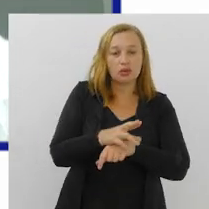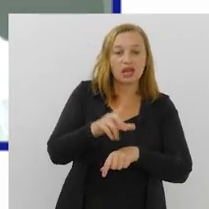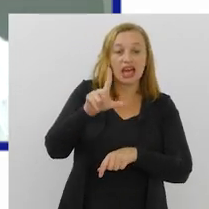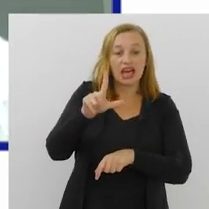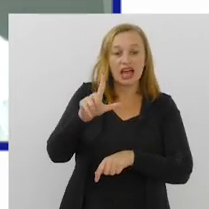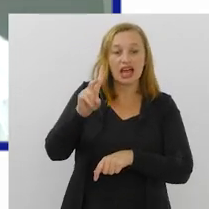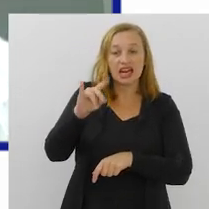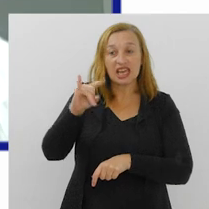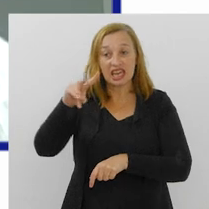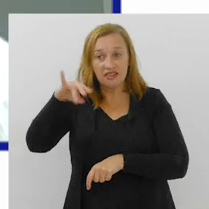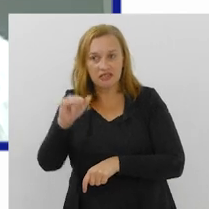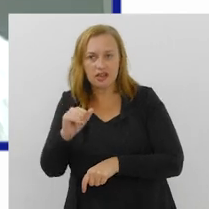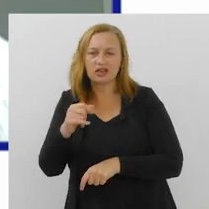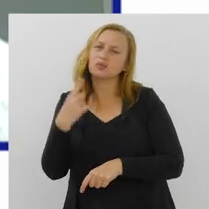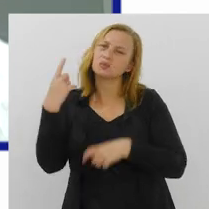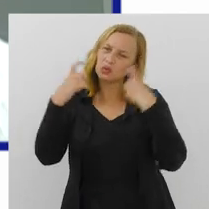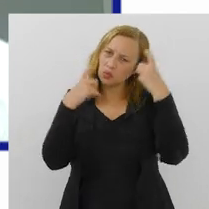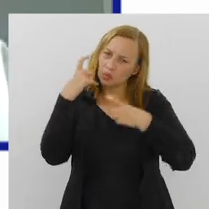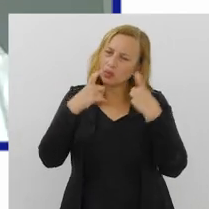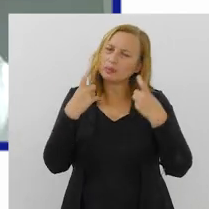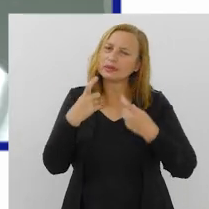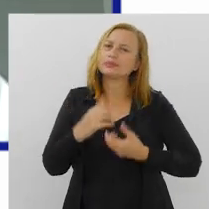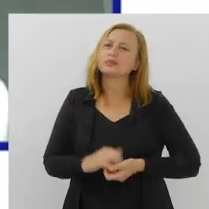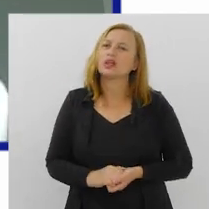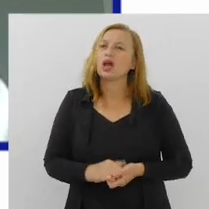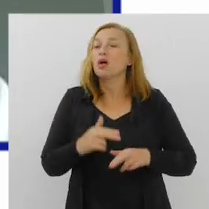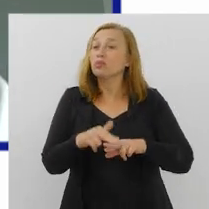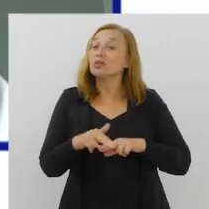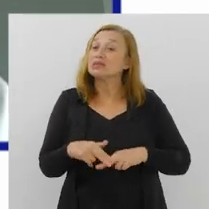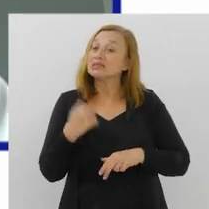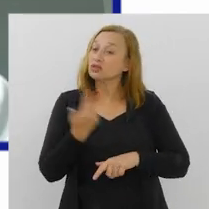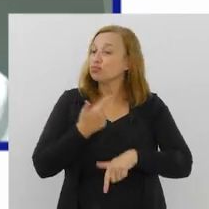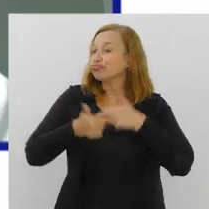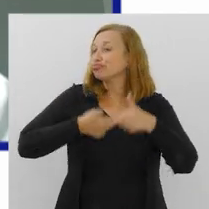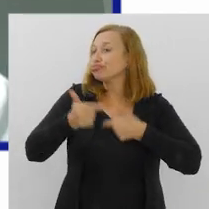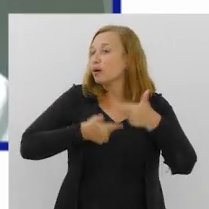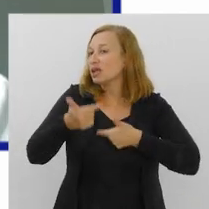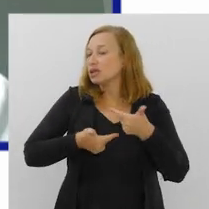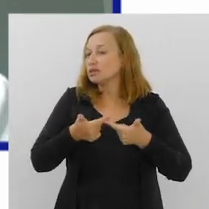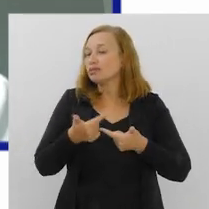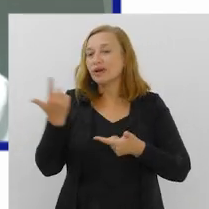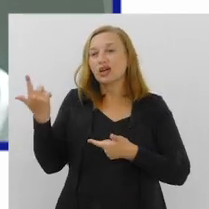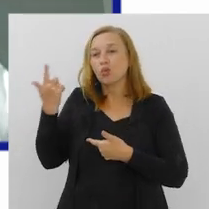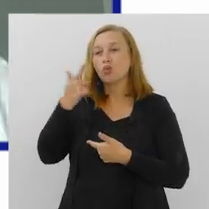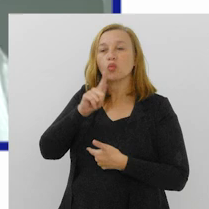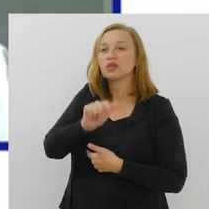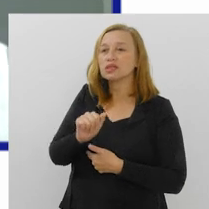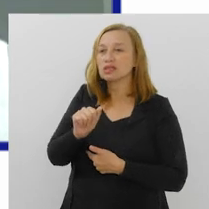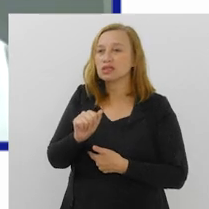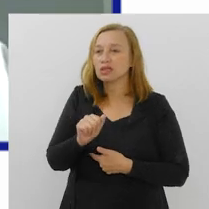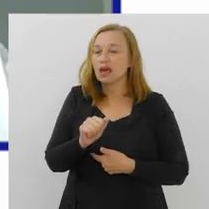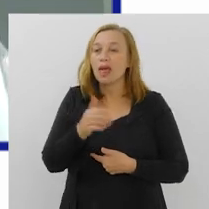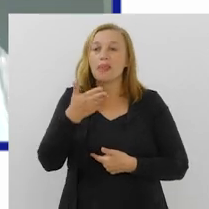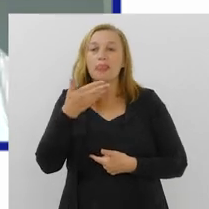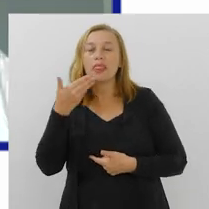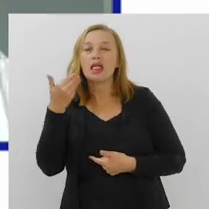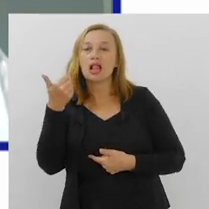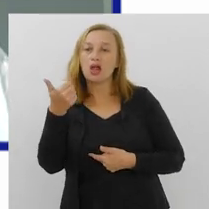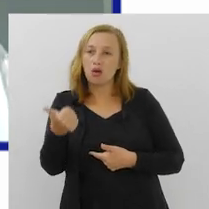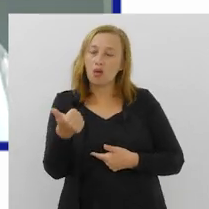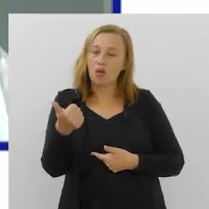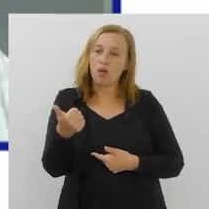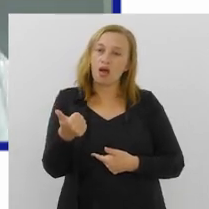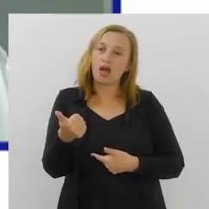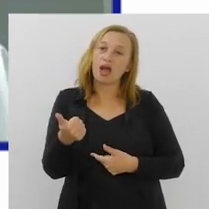isso nos afringe muito. Por isso a gente vem trabalhando muito que a gente consiga melhorar